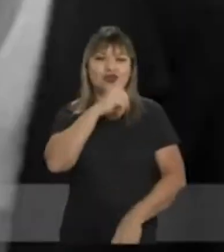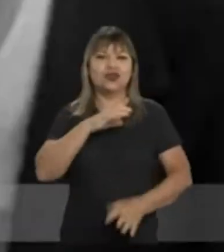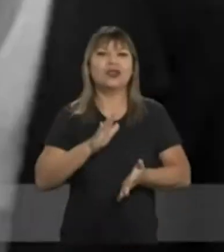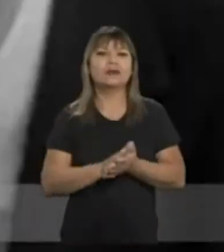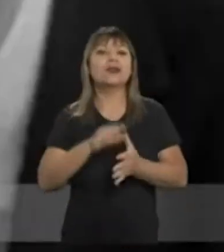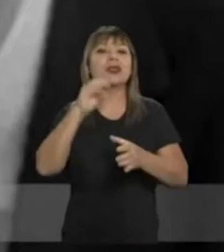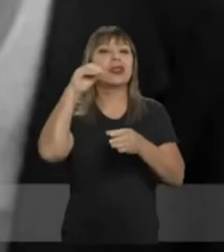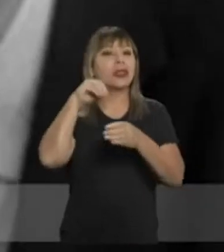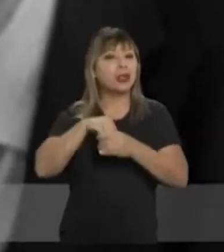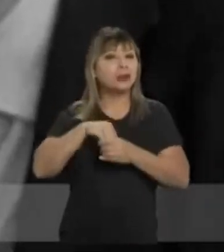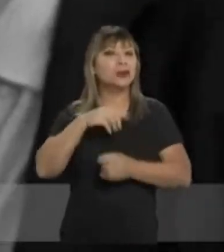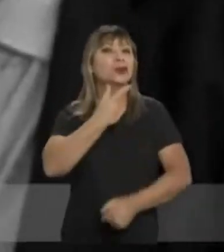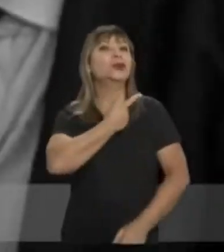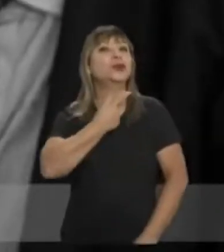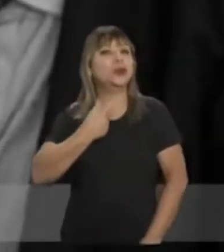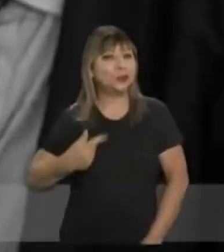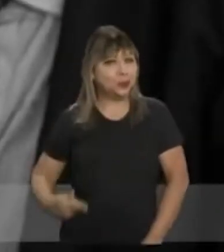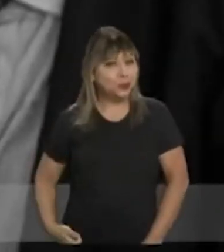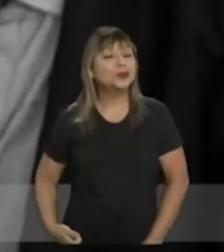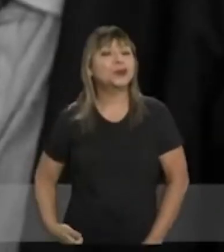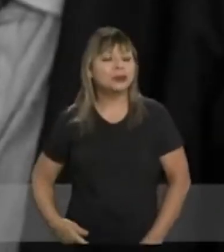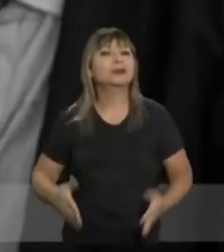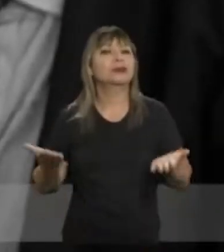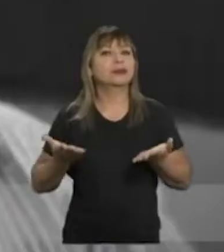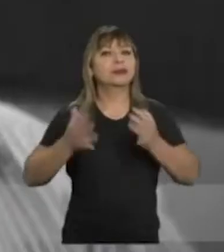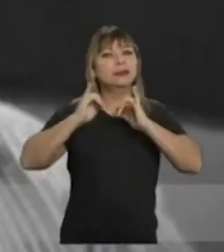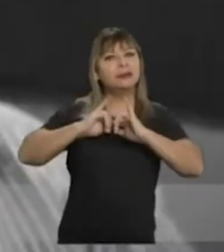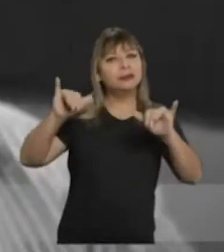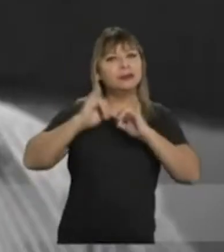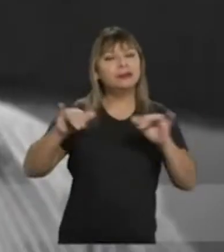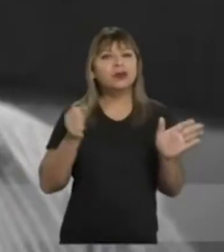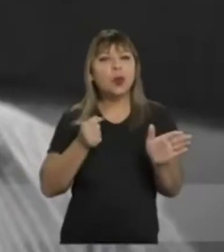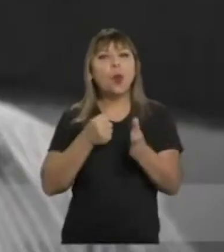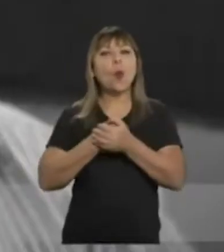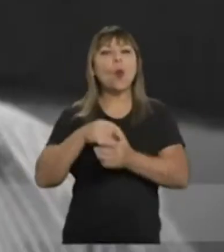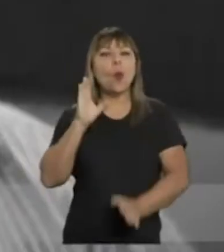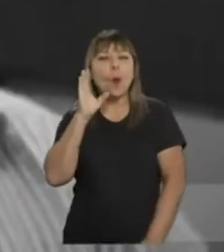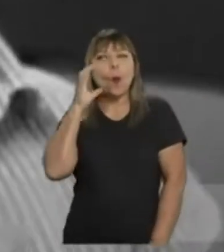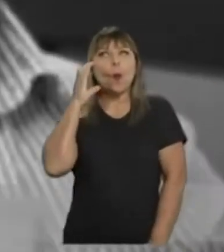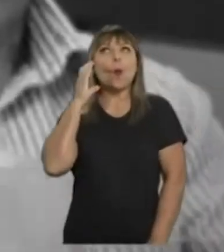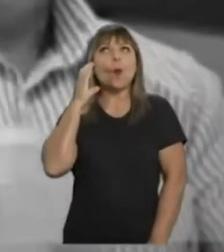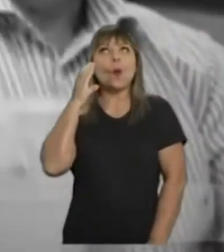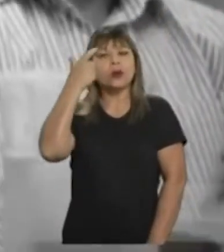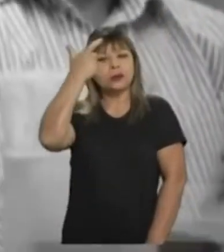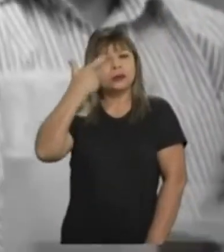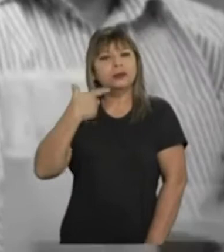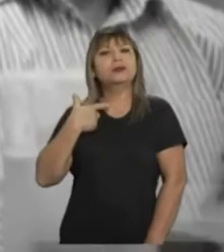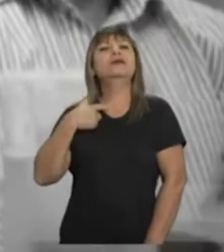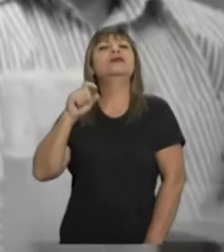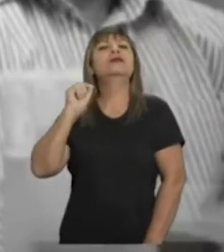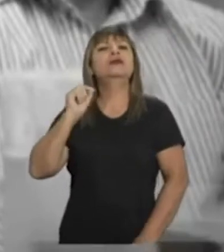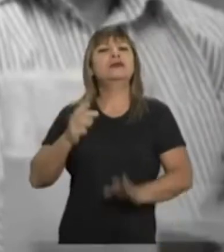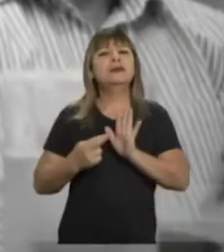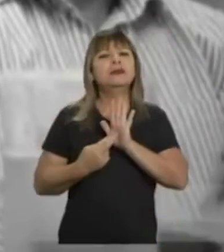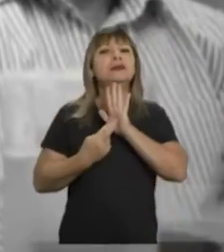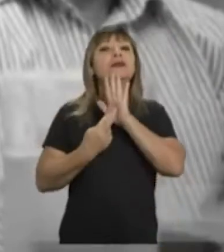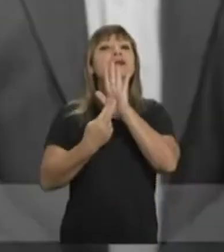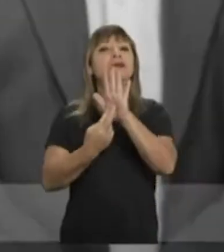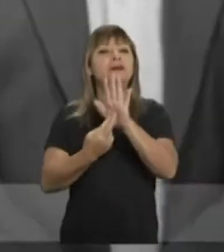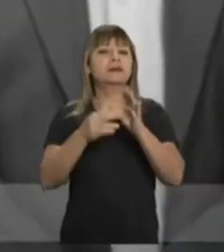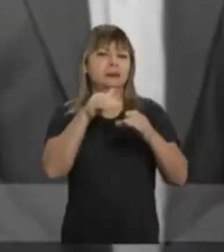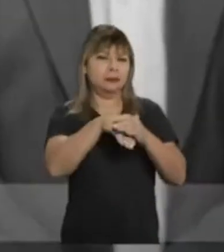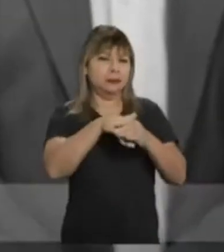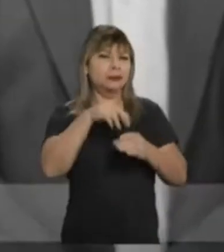Ele trabalha dentro da governadoria. E nessa campanha, vem escondendo de você quem ele é e quem ele representa.